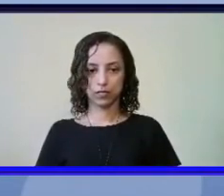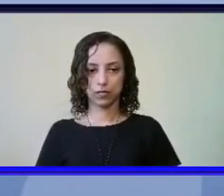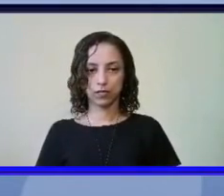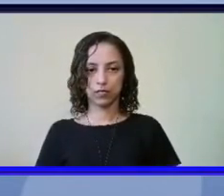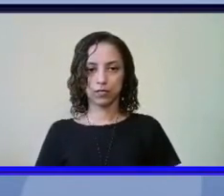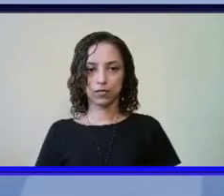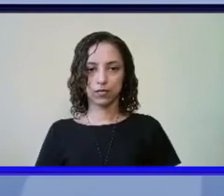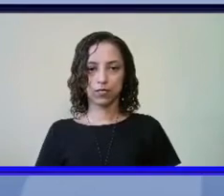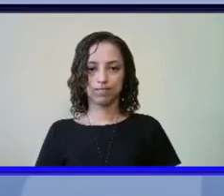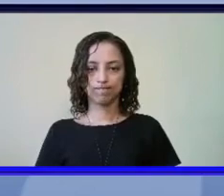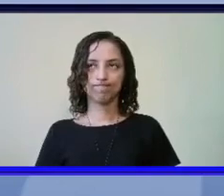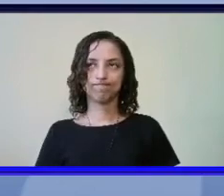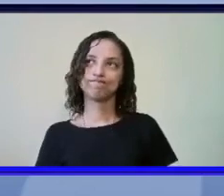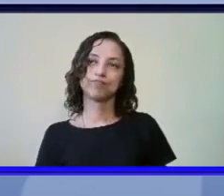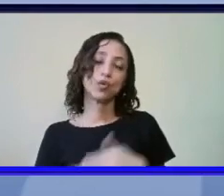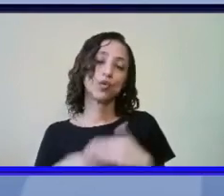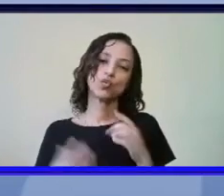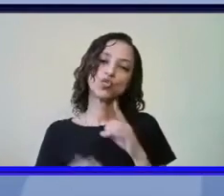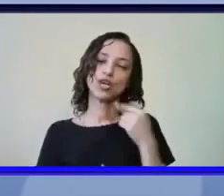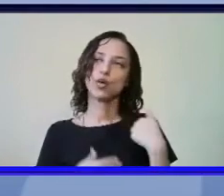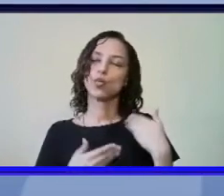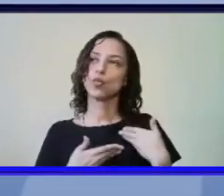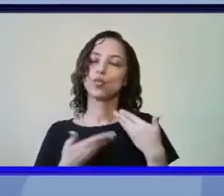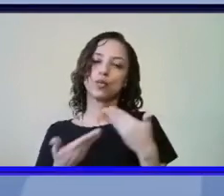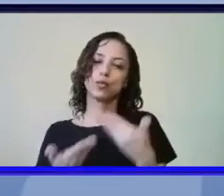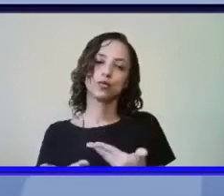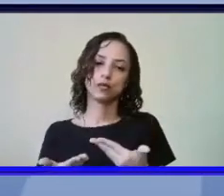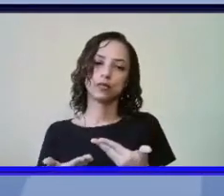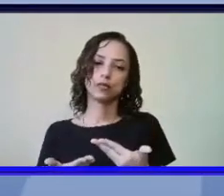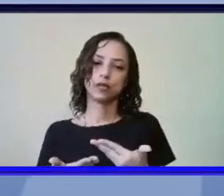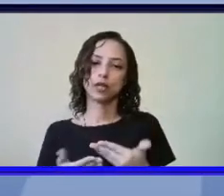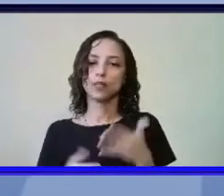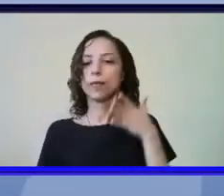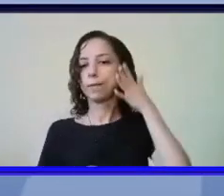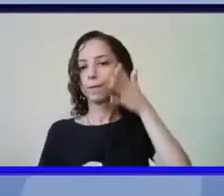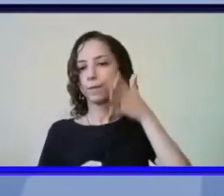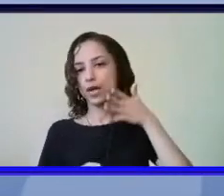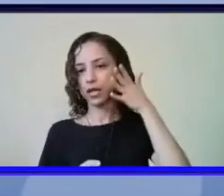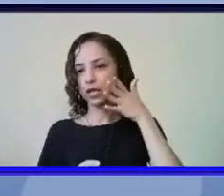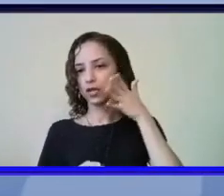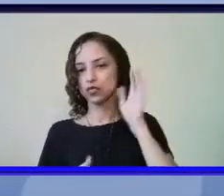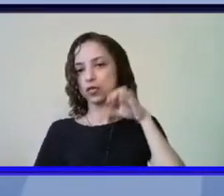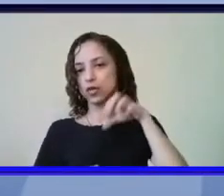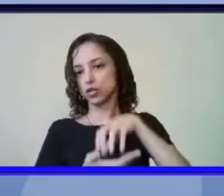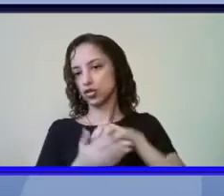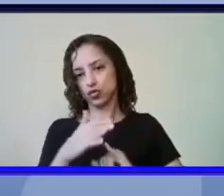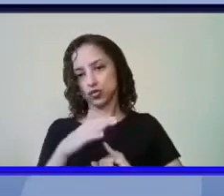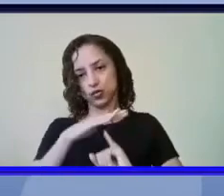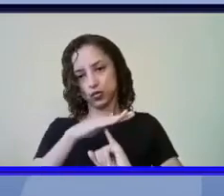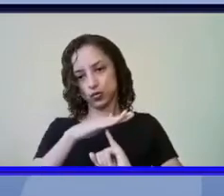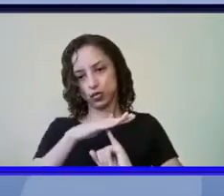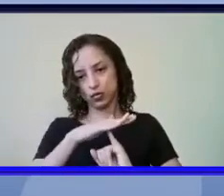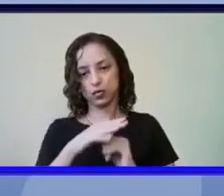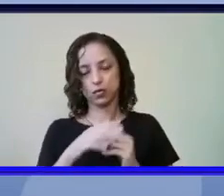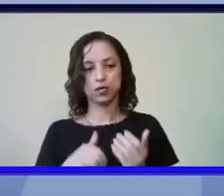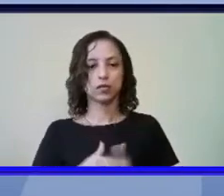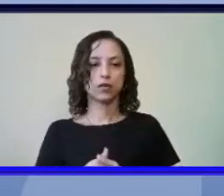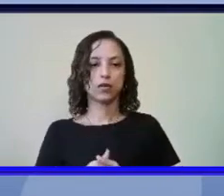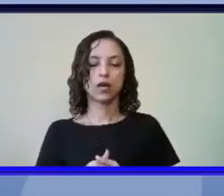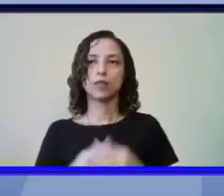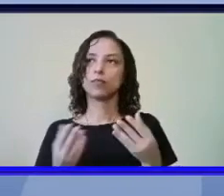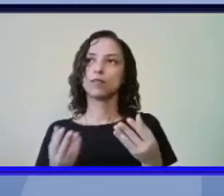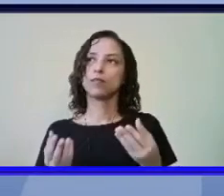um dia desse eu fui convidado para fazer uma palestra numa instituição e me deram o tema